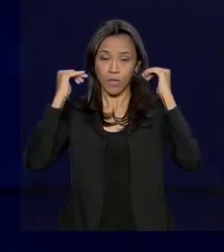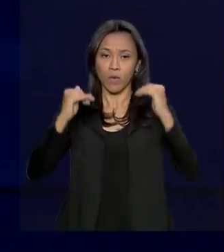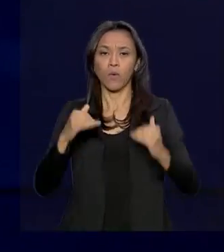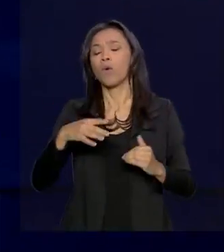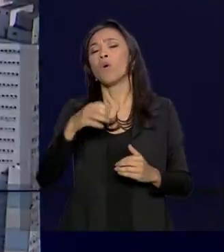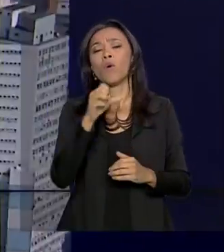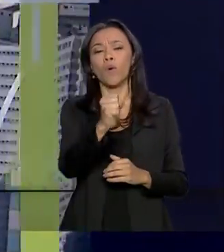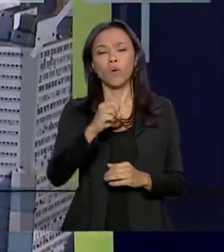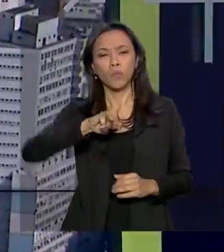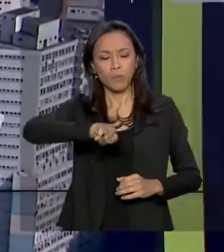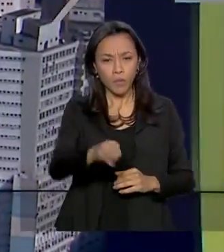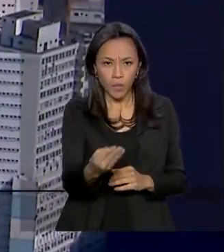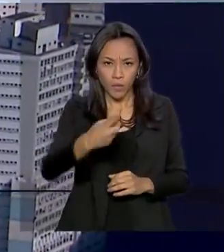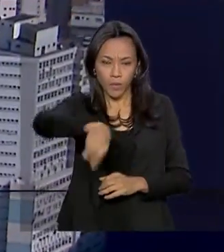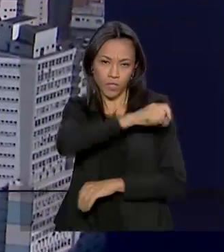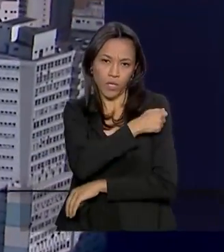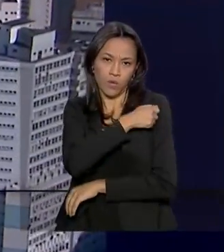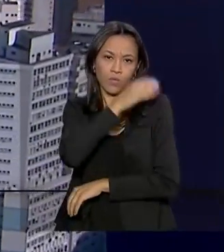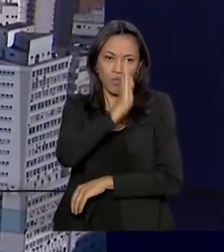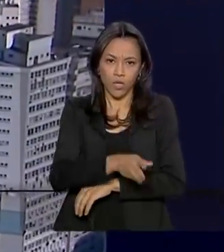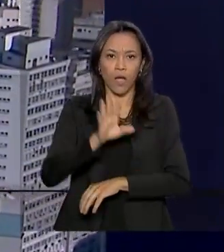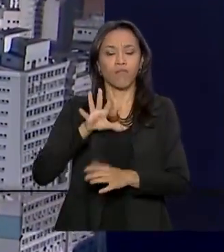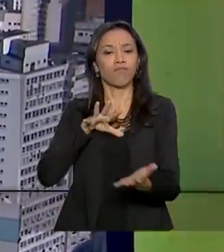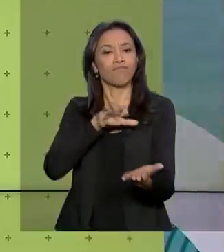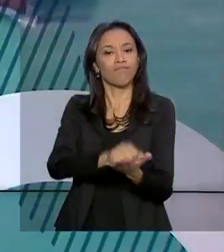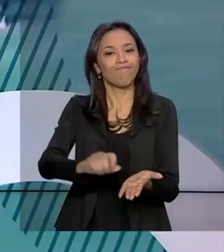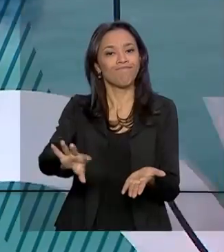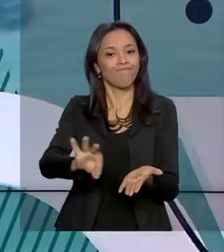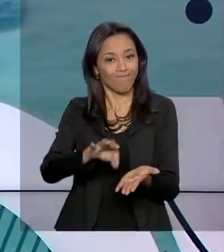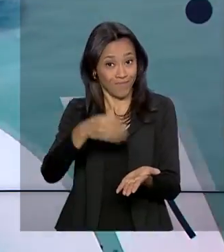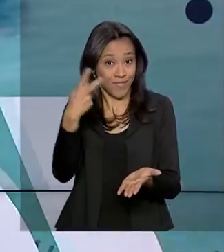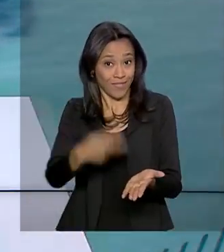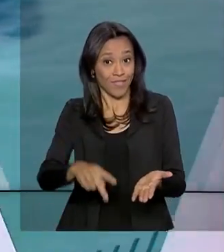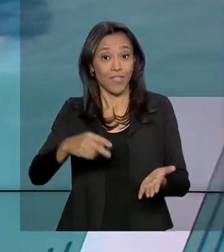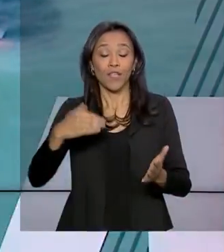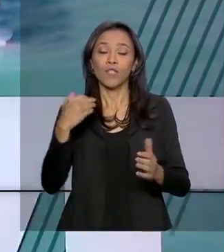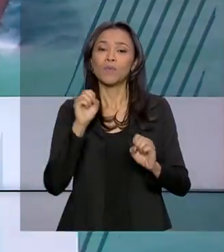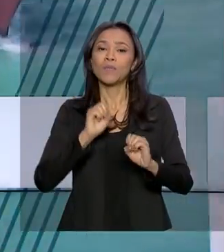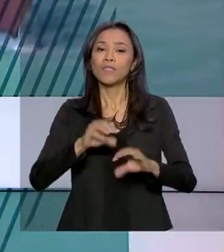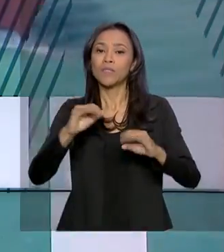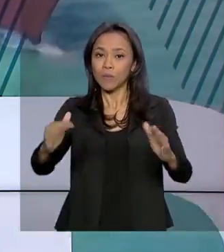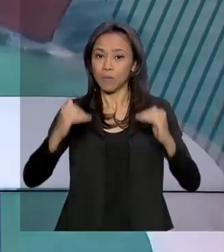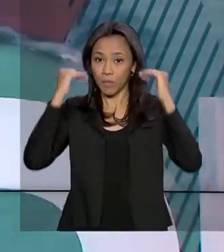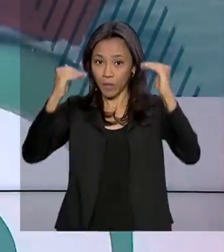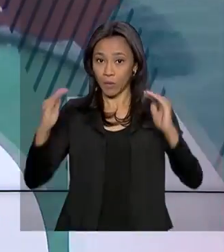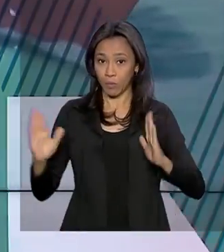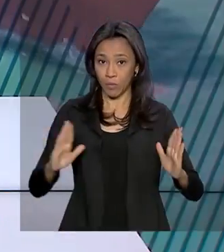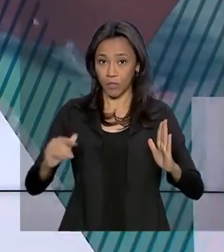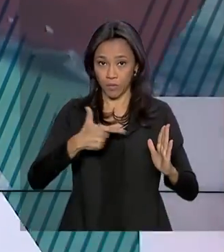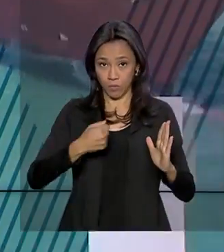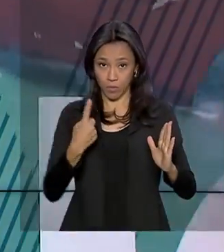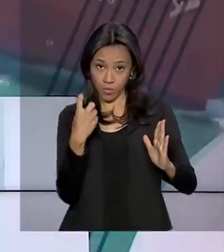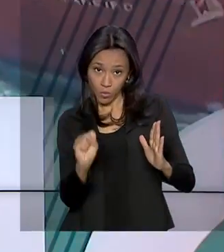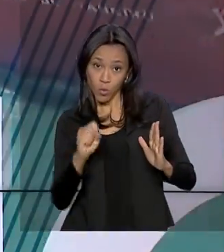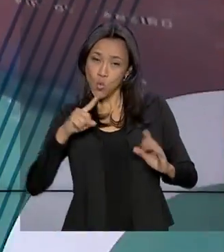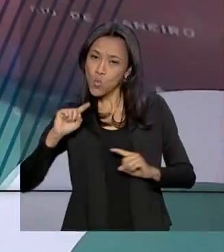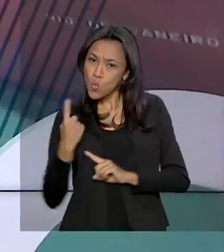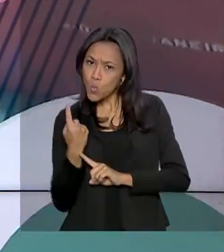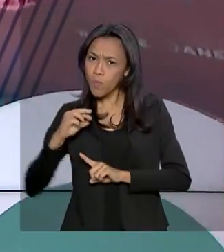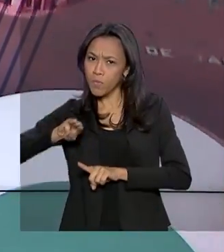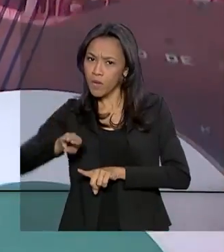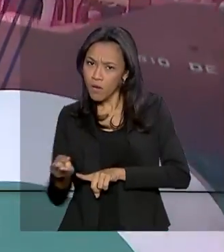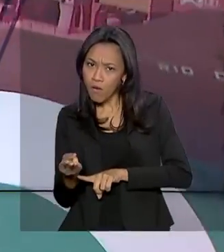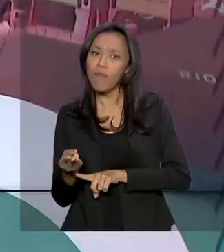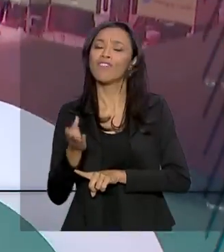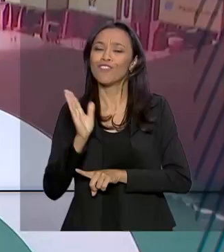alunos estavam matriculados em cursos do ensino superior no Brasil em 2018 e que cerca de 1 milhão deles estavam